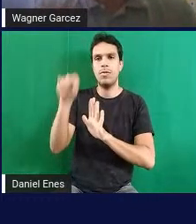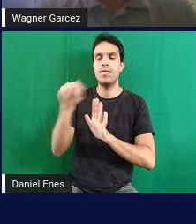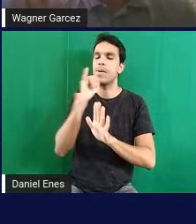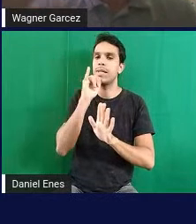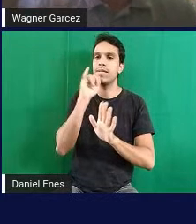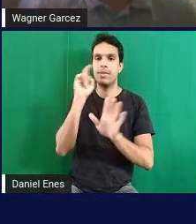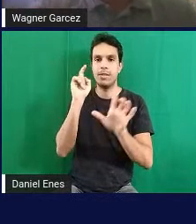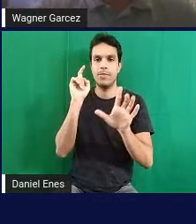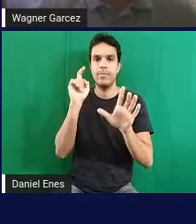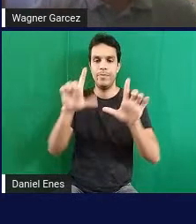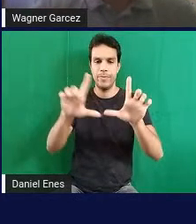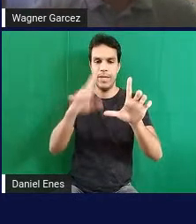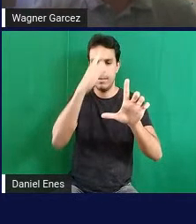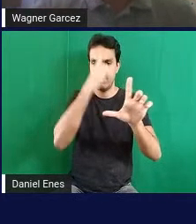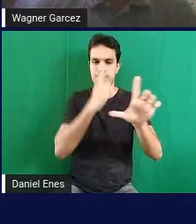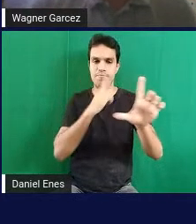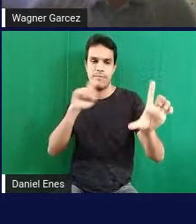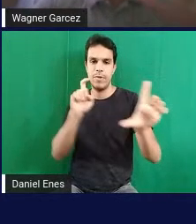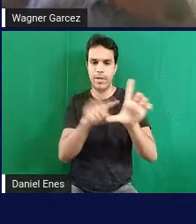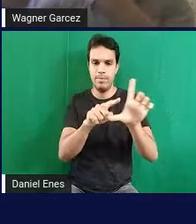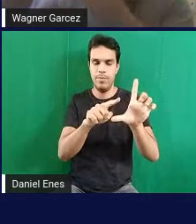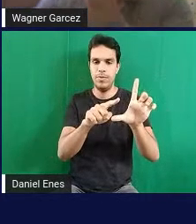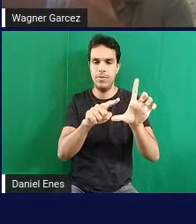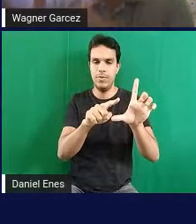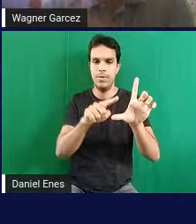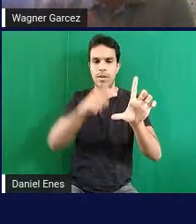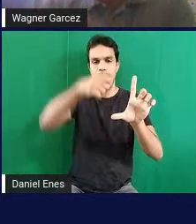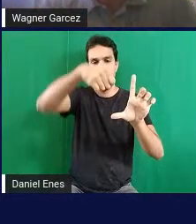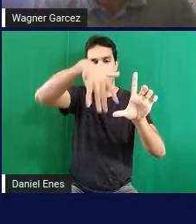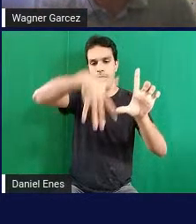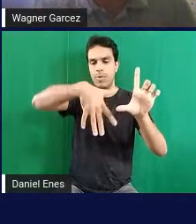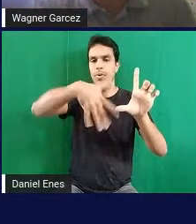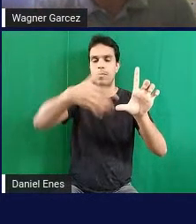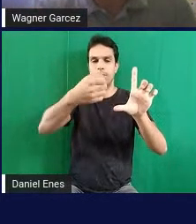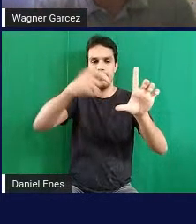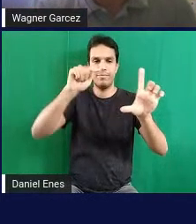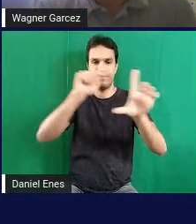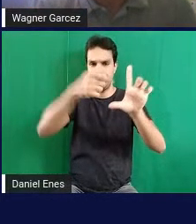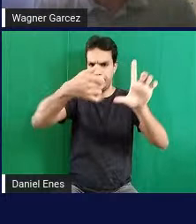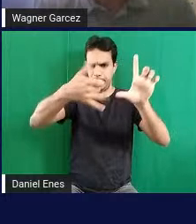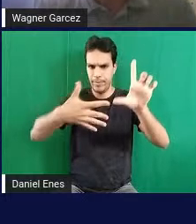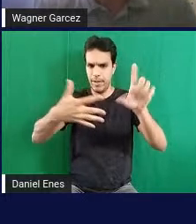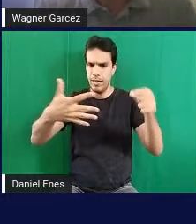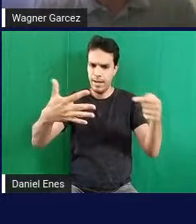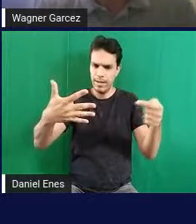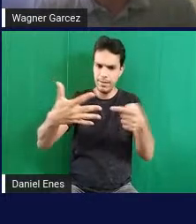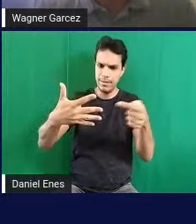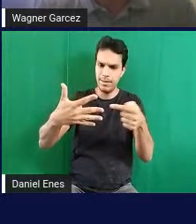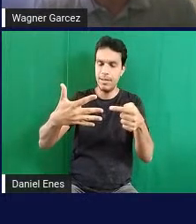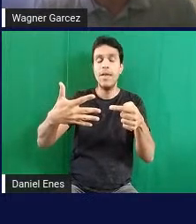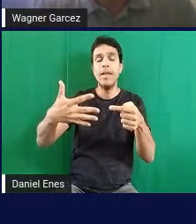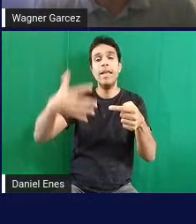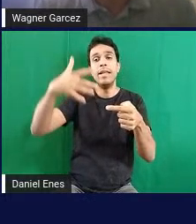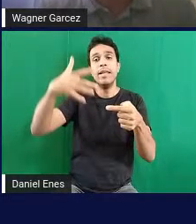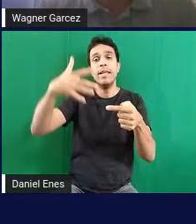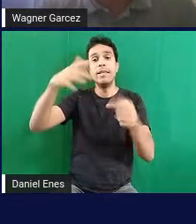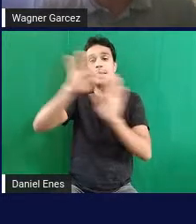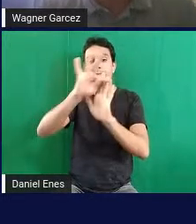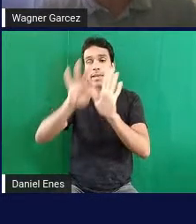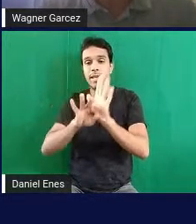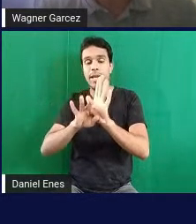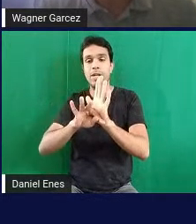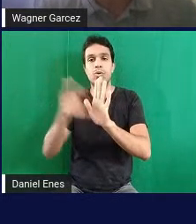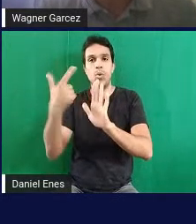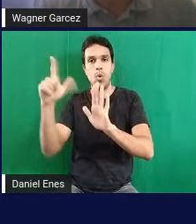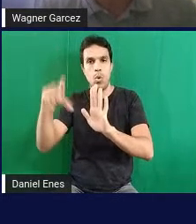formatar e você tem lá texto alternativo e ali você descreve a imagem. O meu Word, ele já é um pouquinho mais antigo, né? A